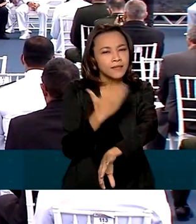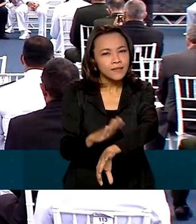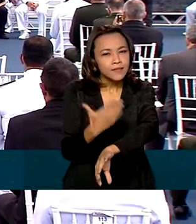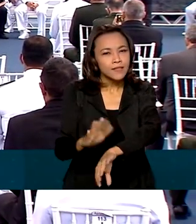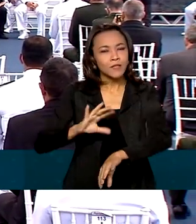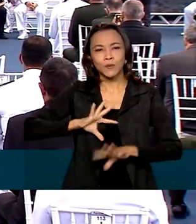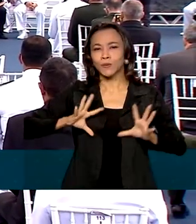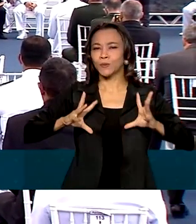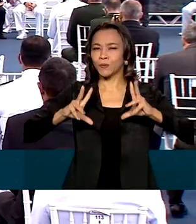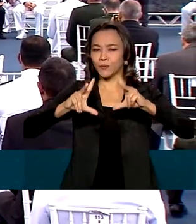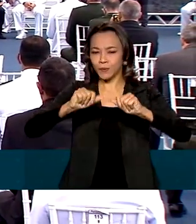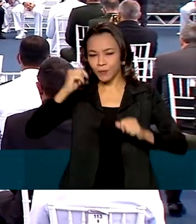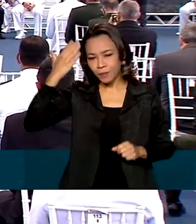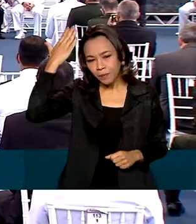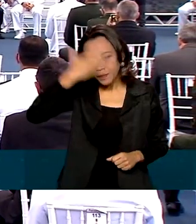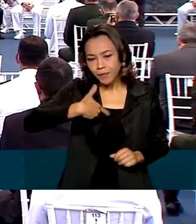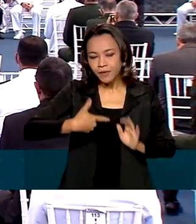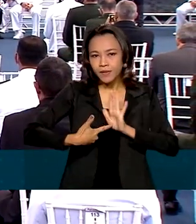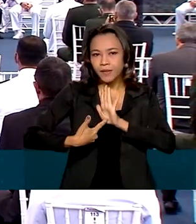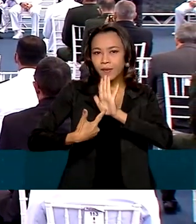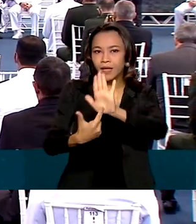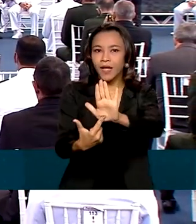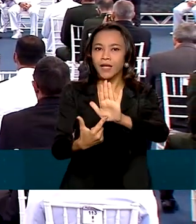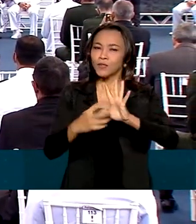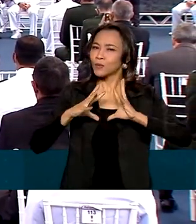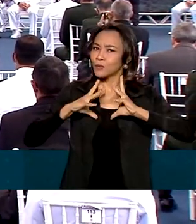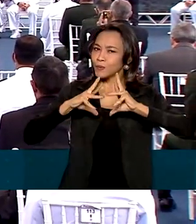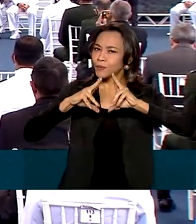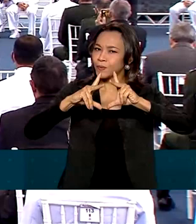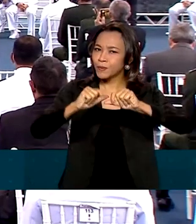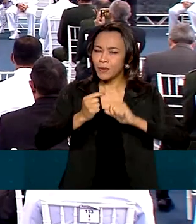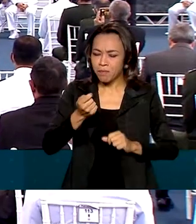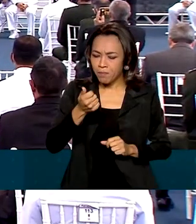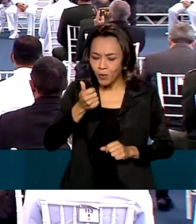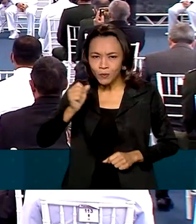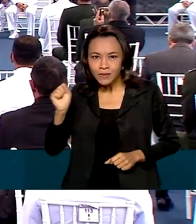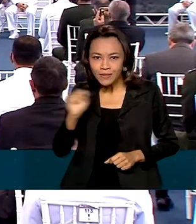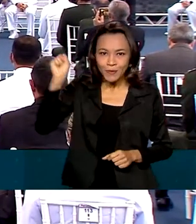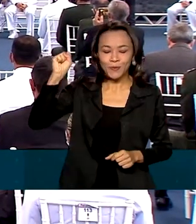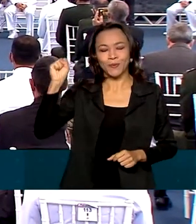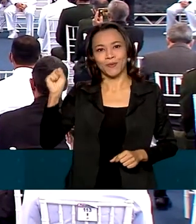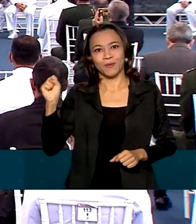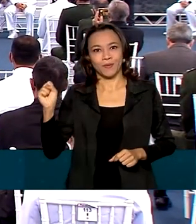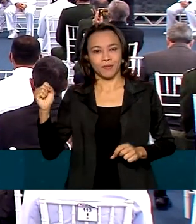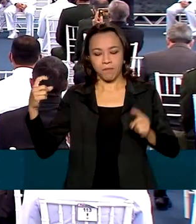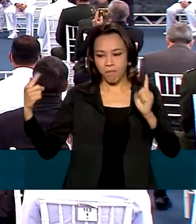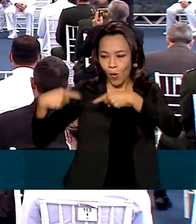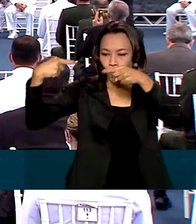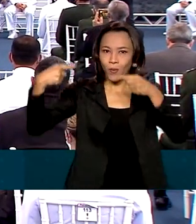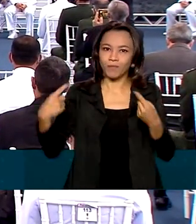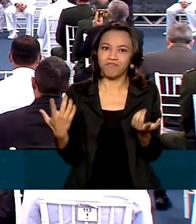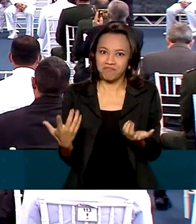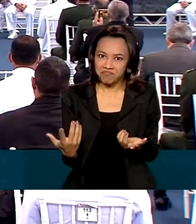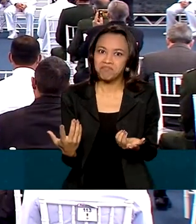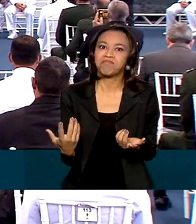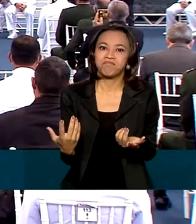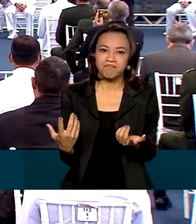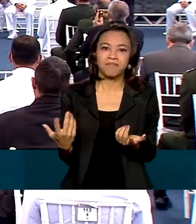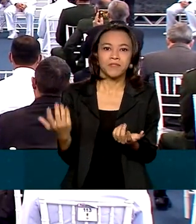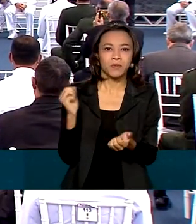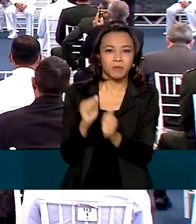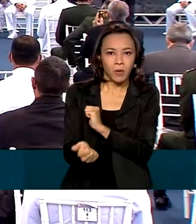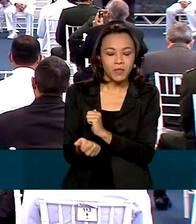é demonstrado, tudo é materializado em poucos segundos ou em poucos minutos. A